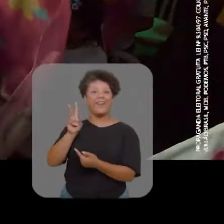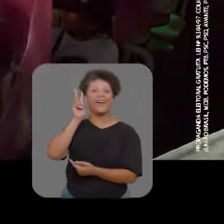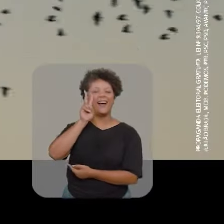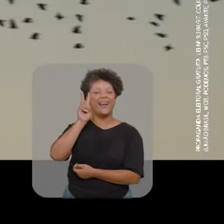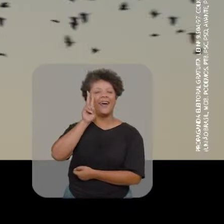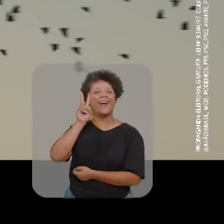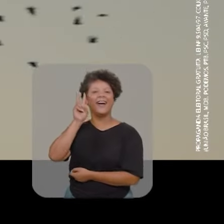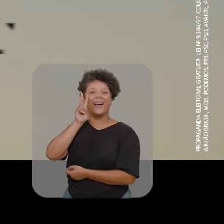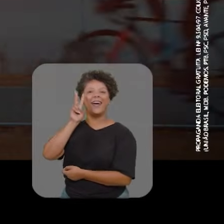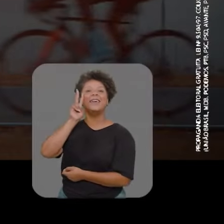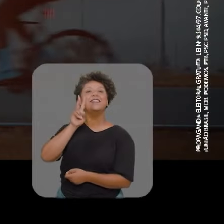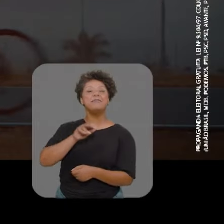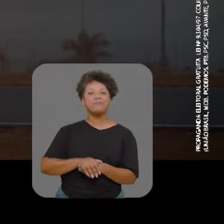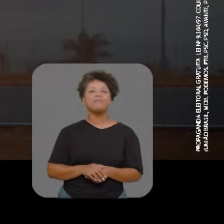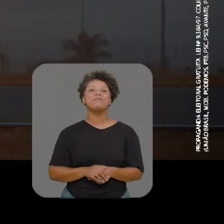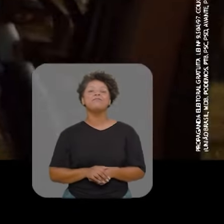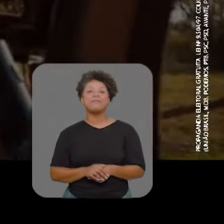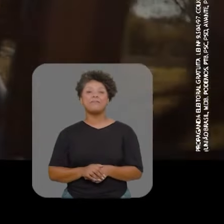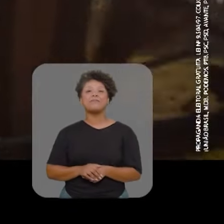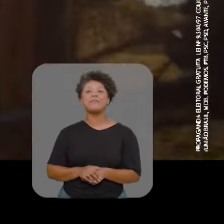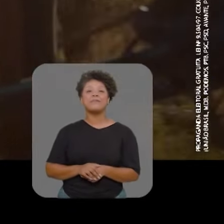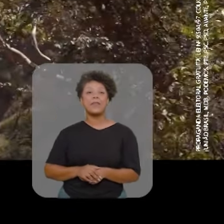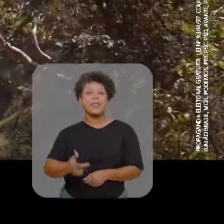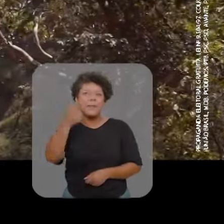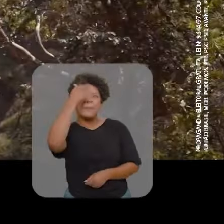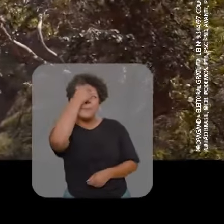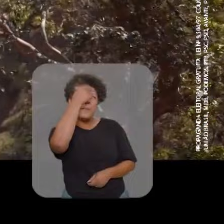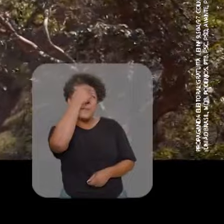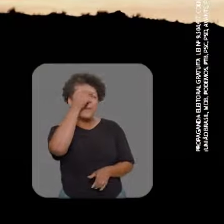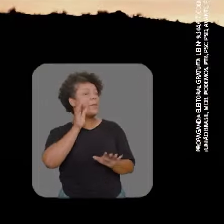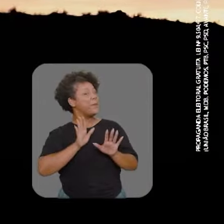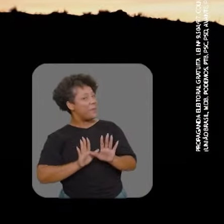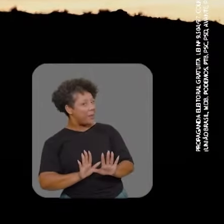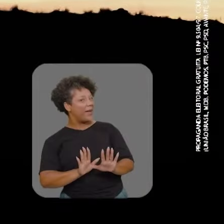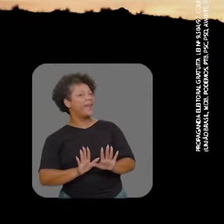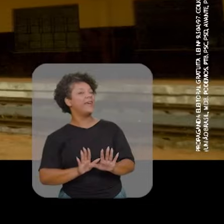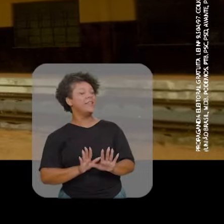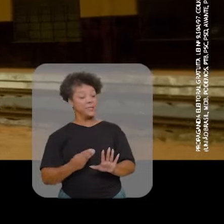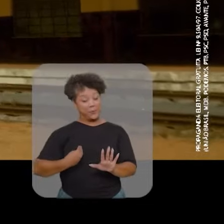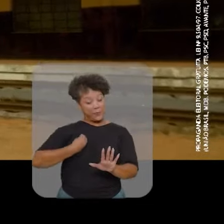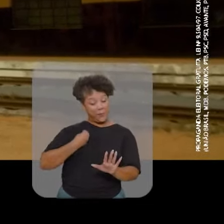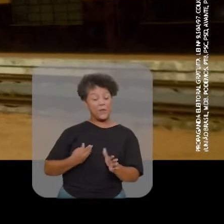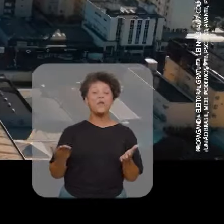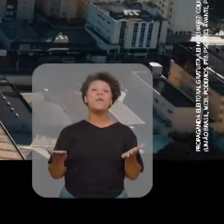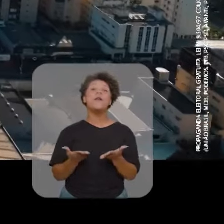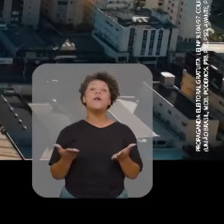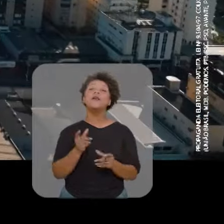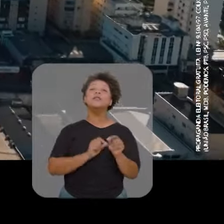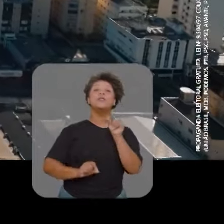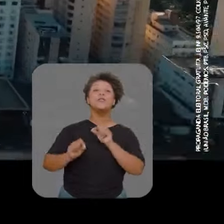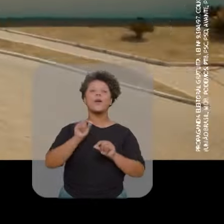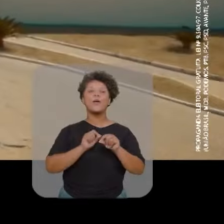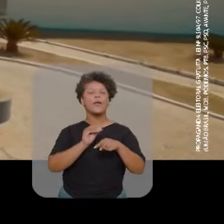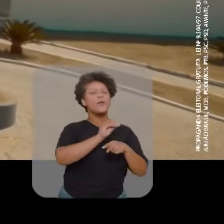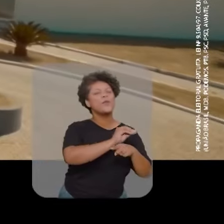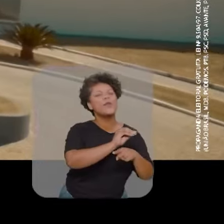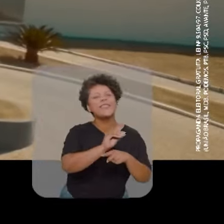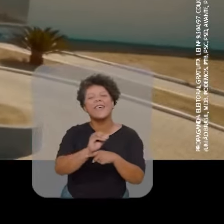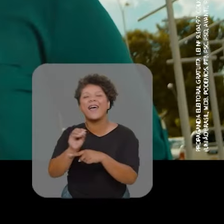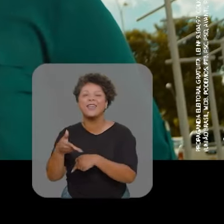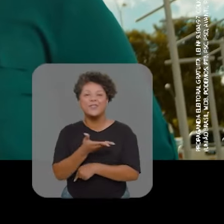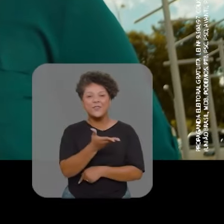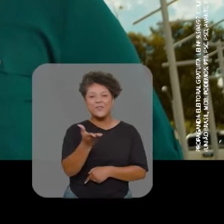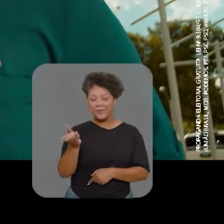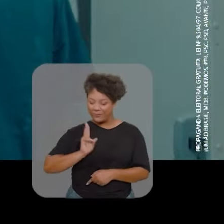estrada conta nossa história E dá na memória mais o meu presente